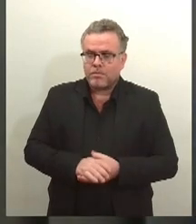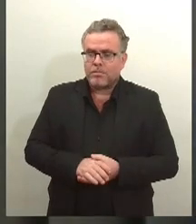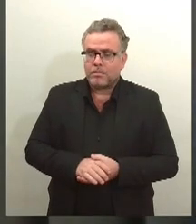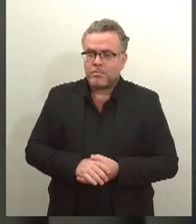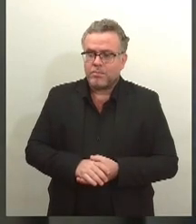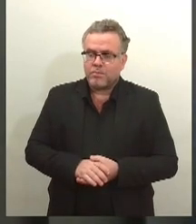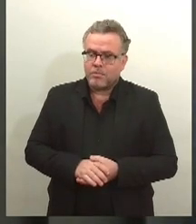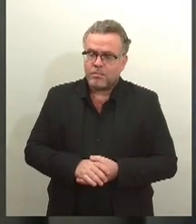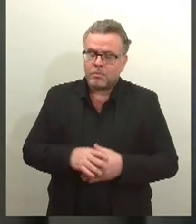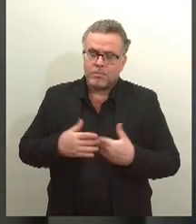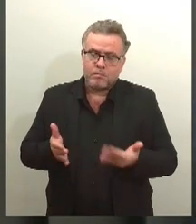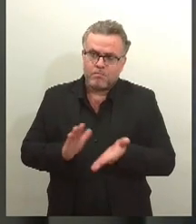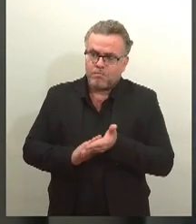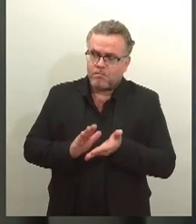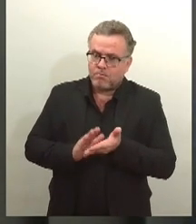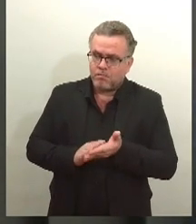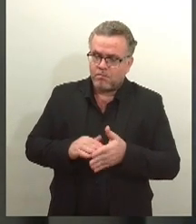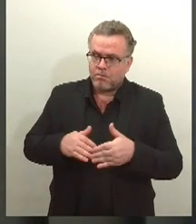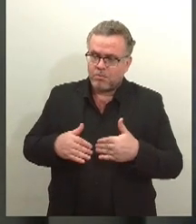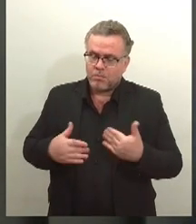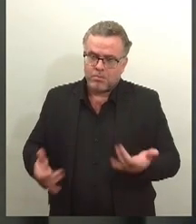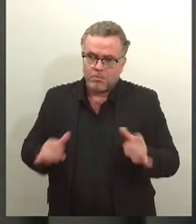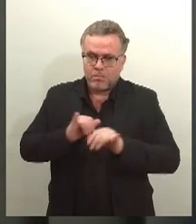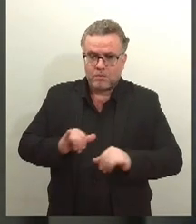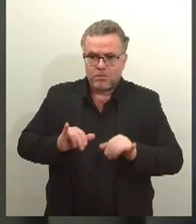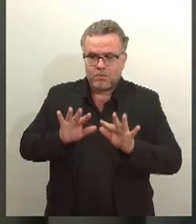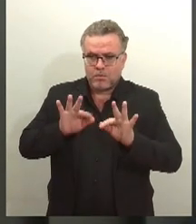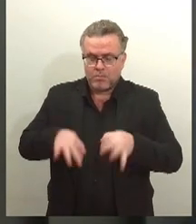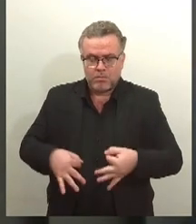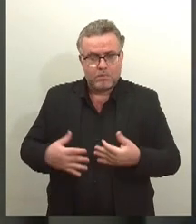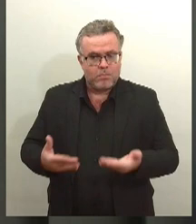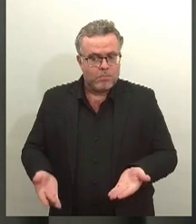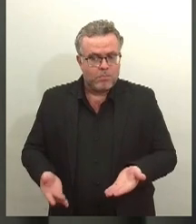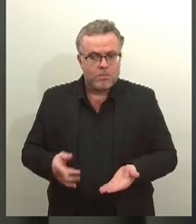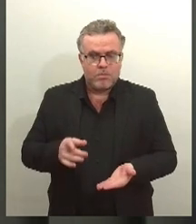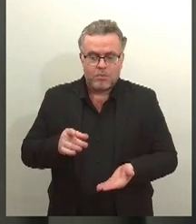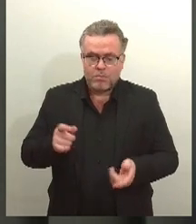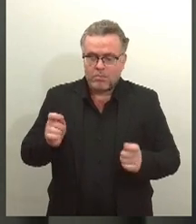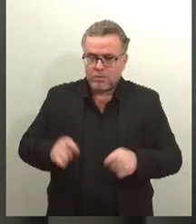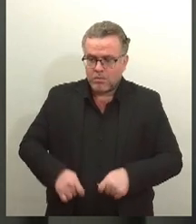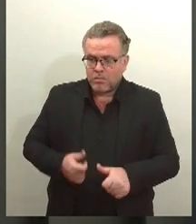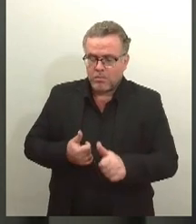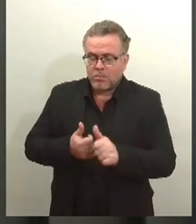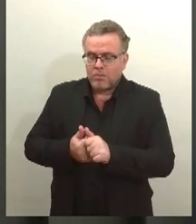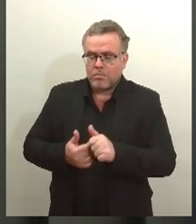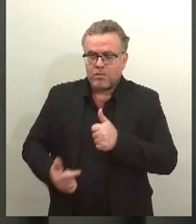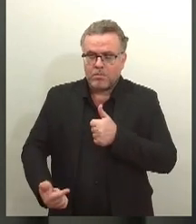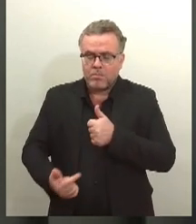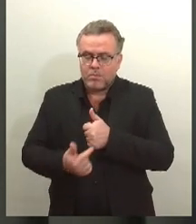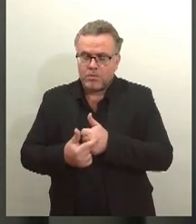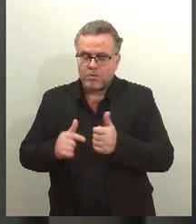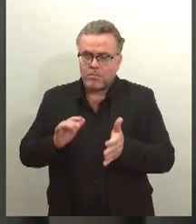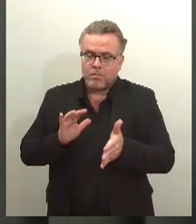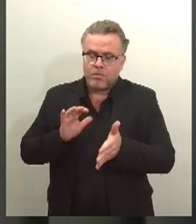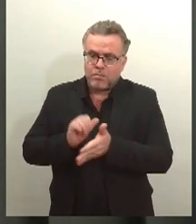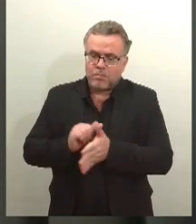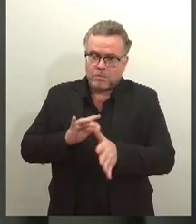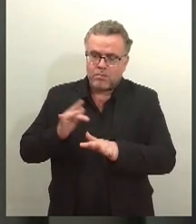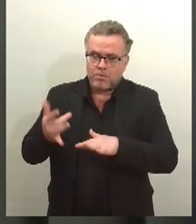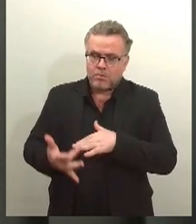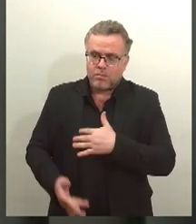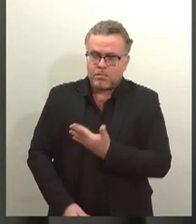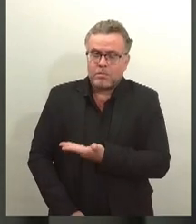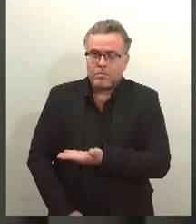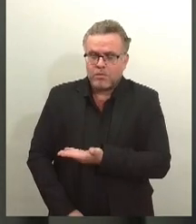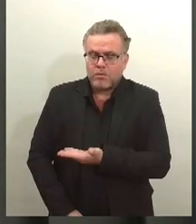Parabéns, ITPS. Olha, o informativo TV Alese fica por aqui. Siga a TV Alese nas redes sociais, Facebook e Instagram, pelo arroba TV Alese